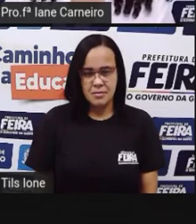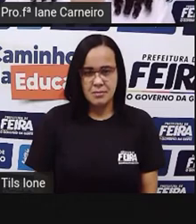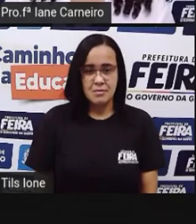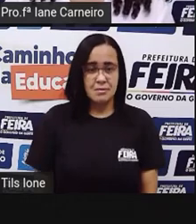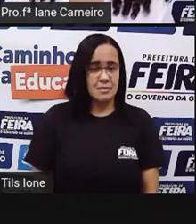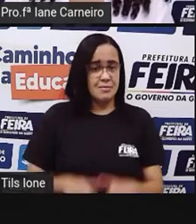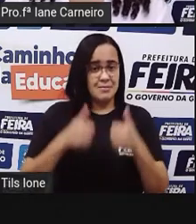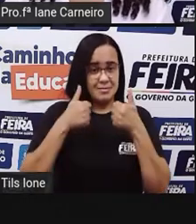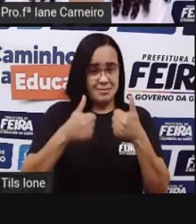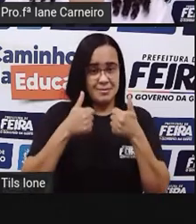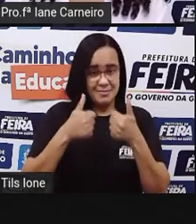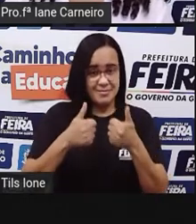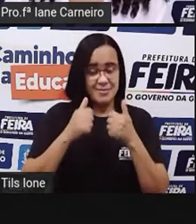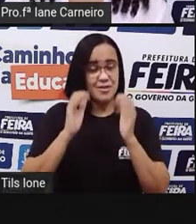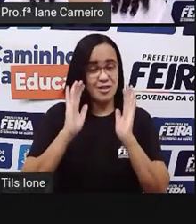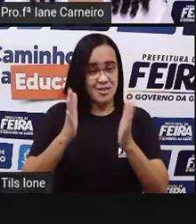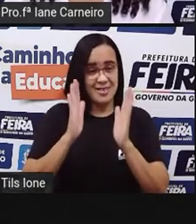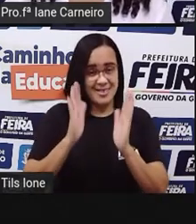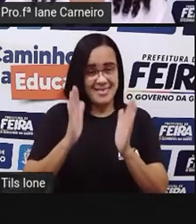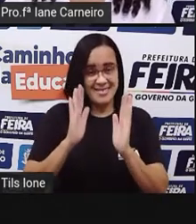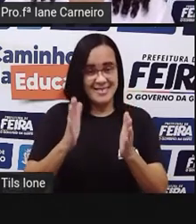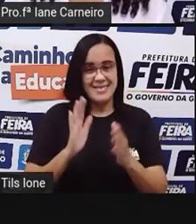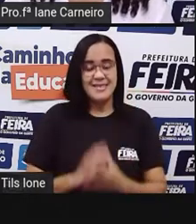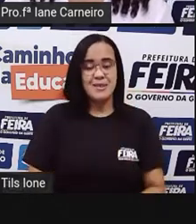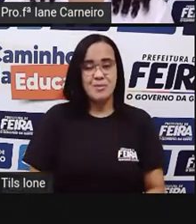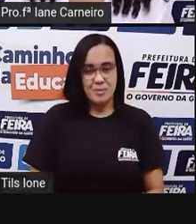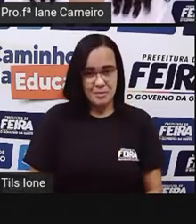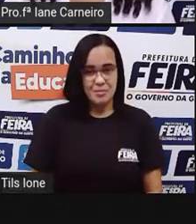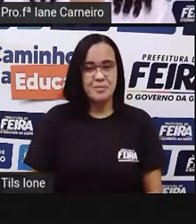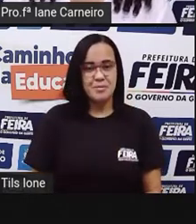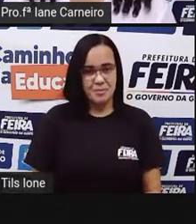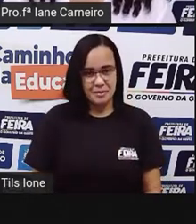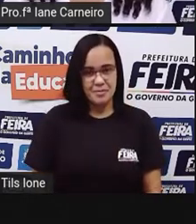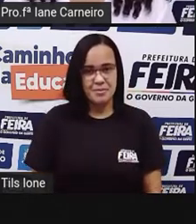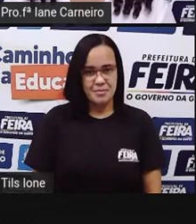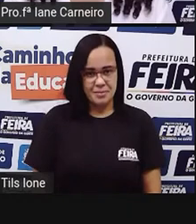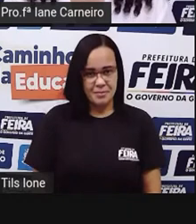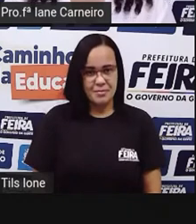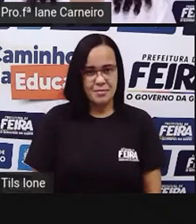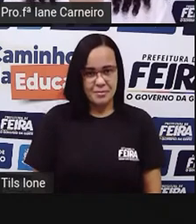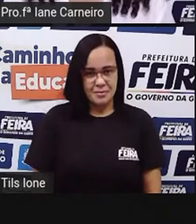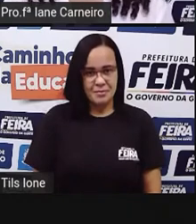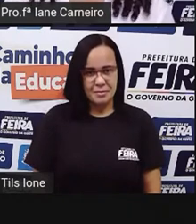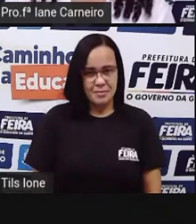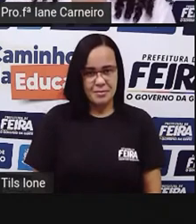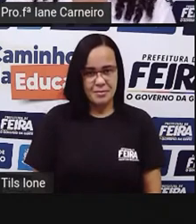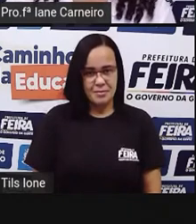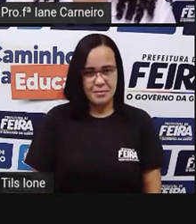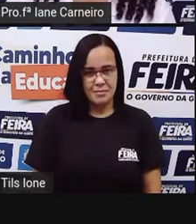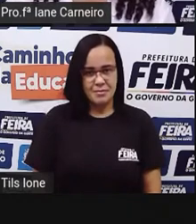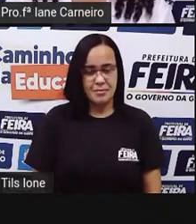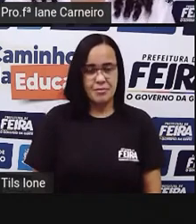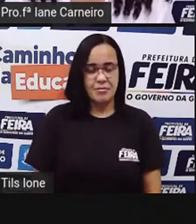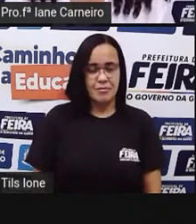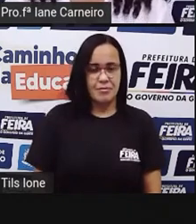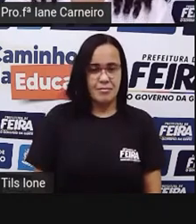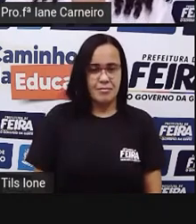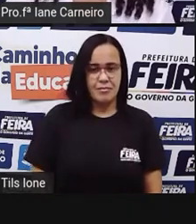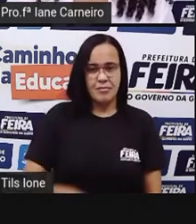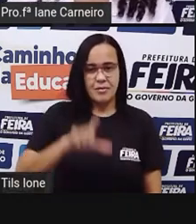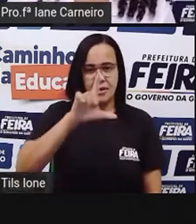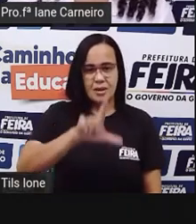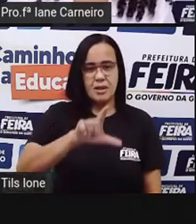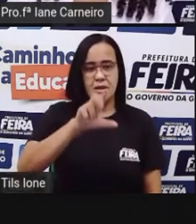Já resolvemos esse aqui, ó. De Cláudio. Já sabemos quem é ele. Lúcio está entre Fabrício e